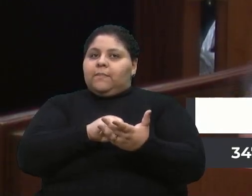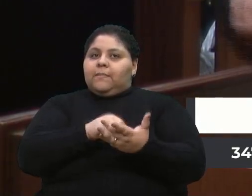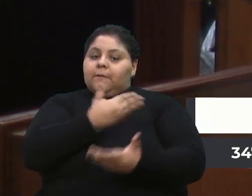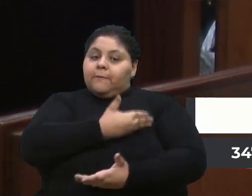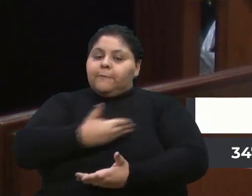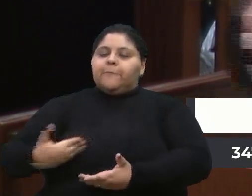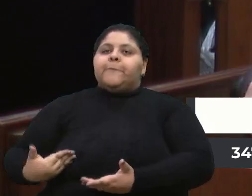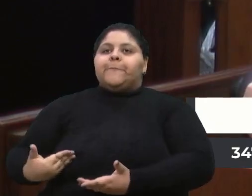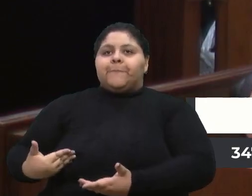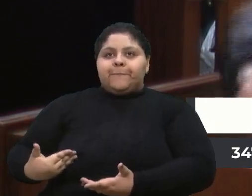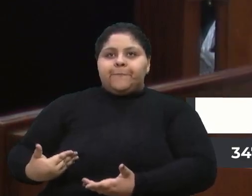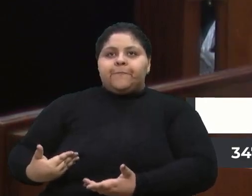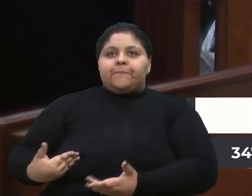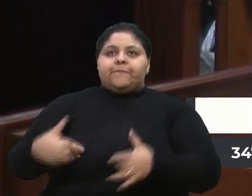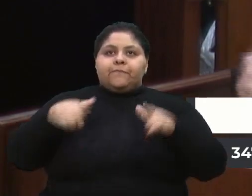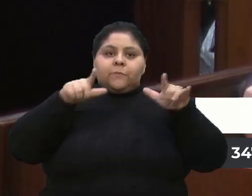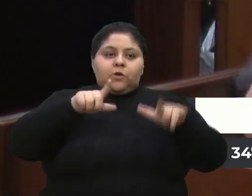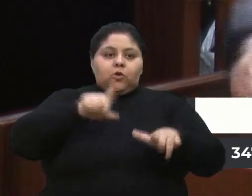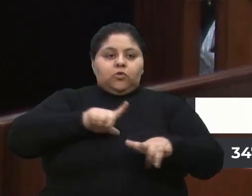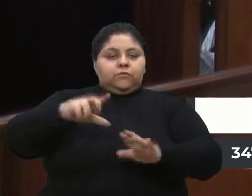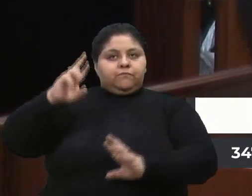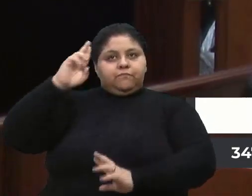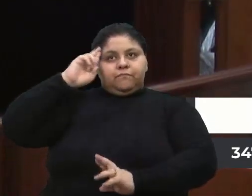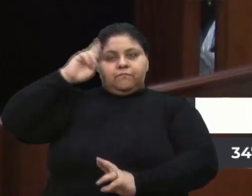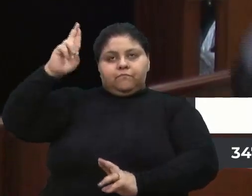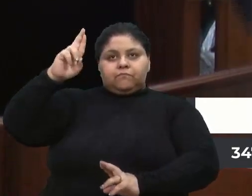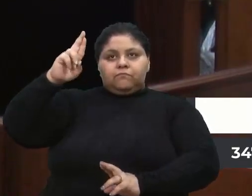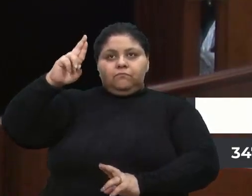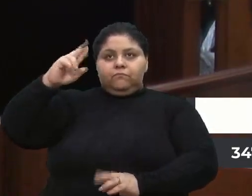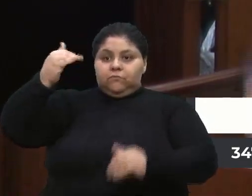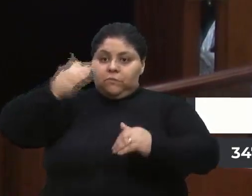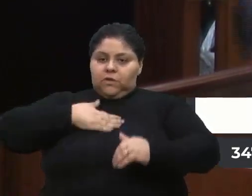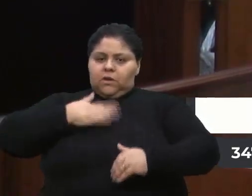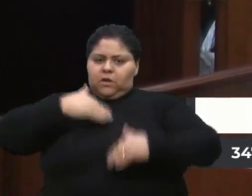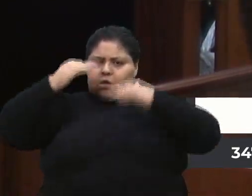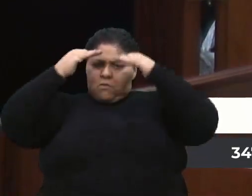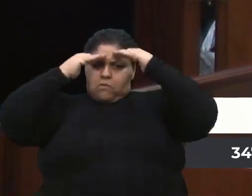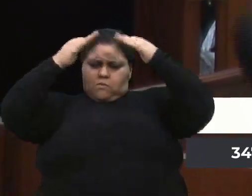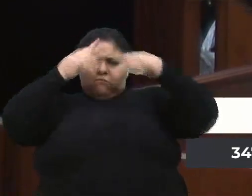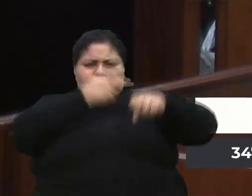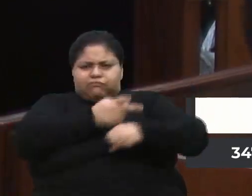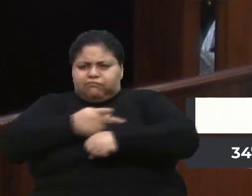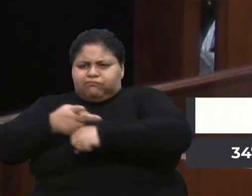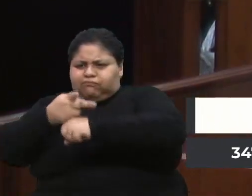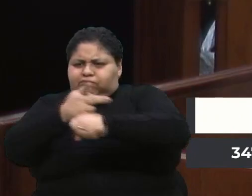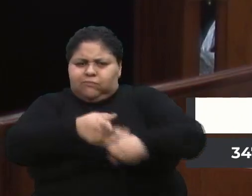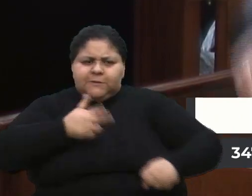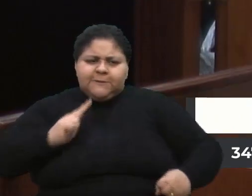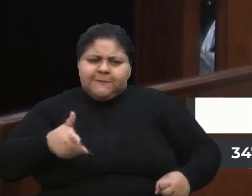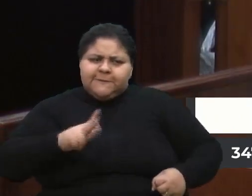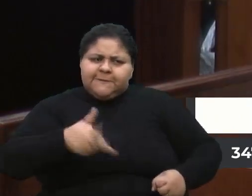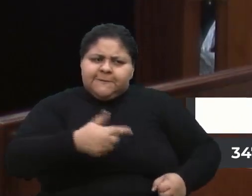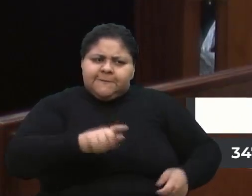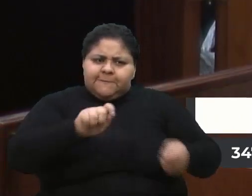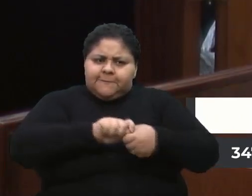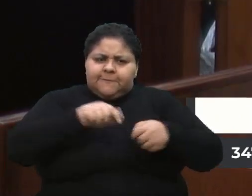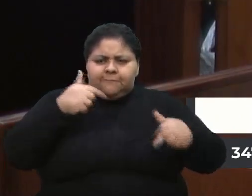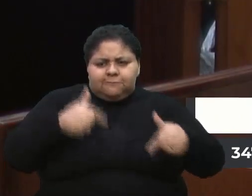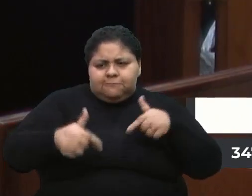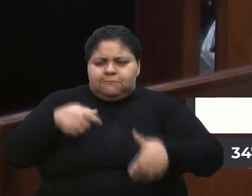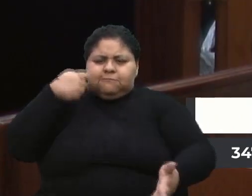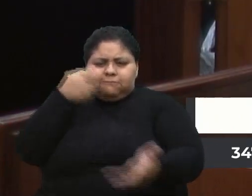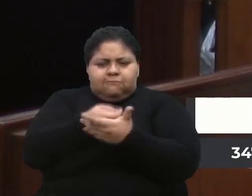Porque onde tem uma diretora que eu respeito, e vai atrás, e corre, e está sempre à disposição, e cobra,